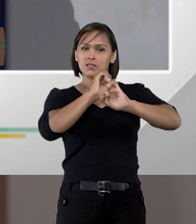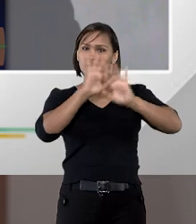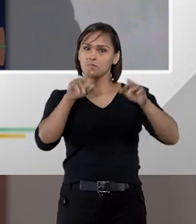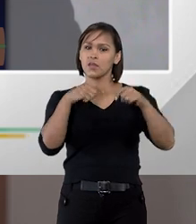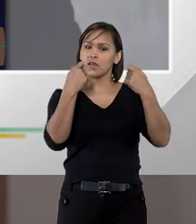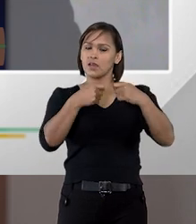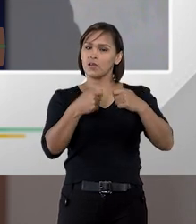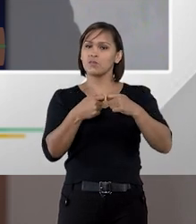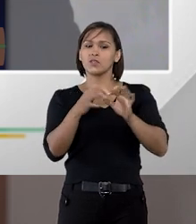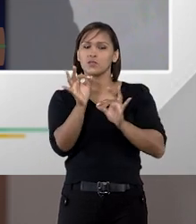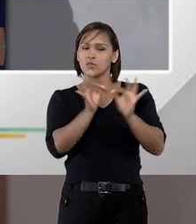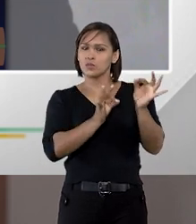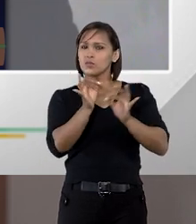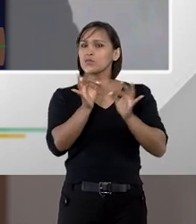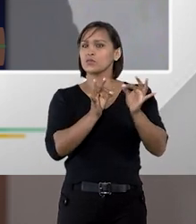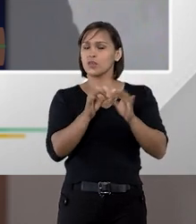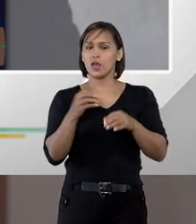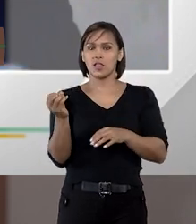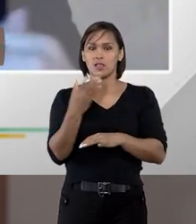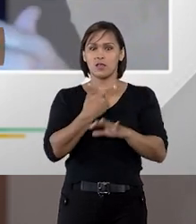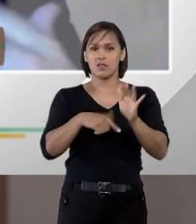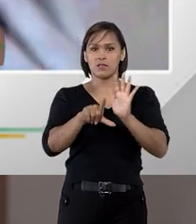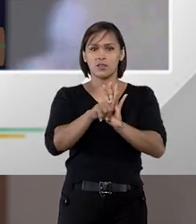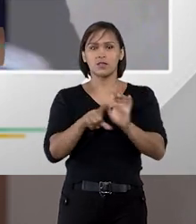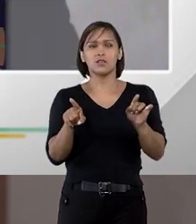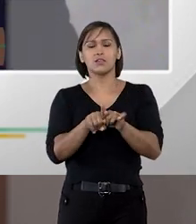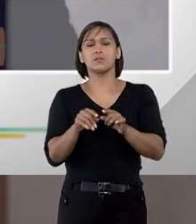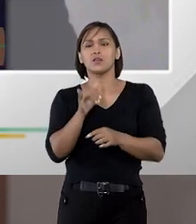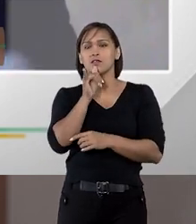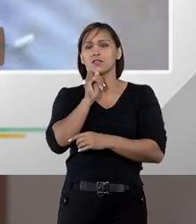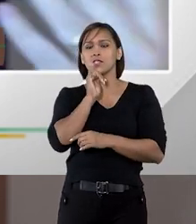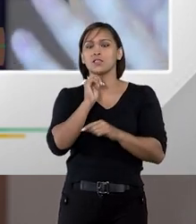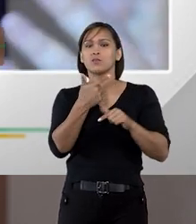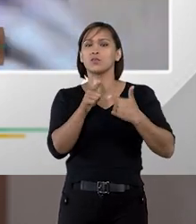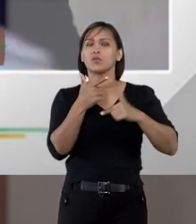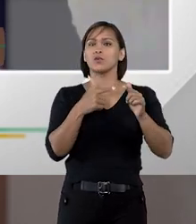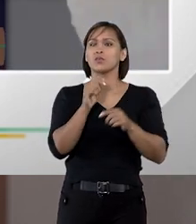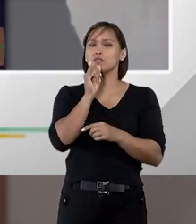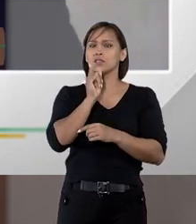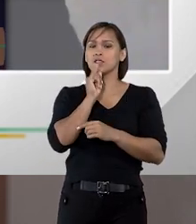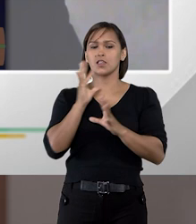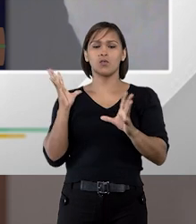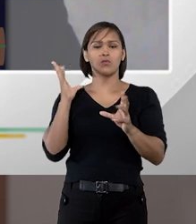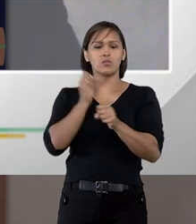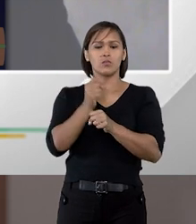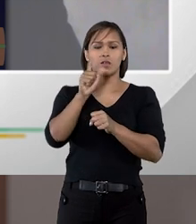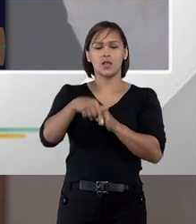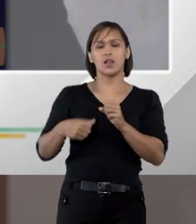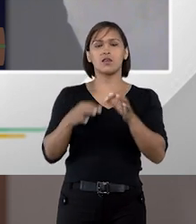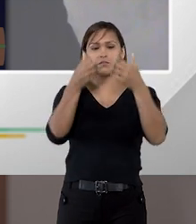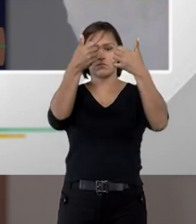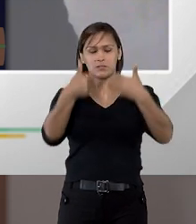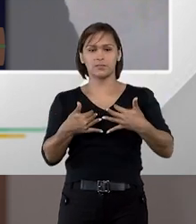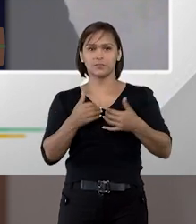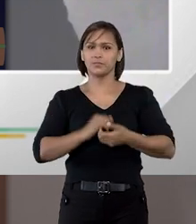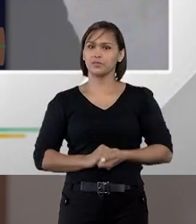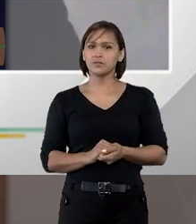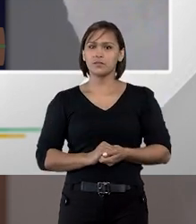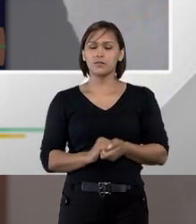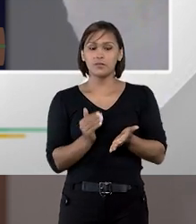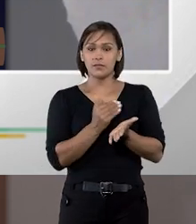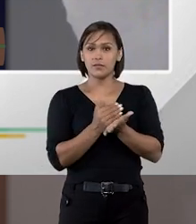expressar a menção ao princípio do planejamento na nova lei, inclusive com esses exemplos e outros exemplos concretos ali colocados.